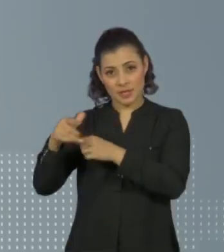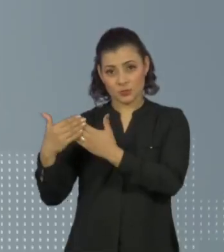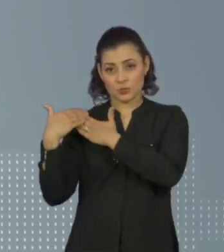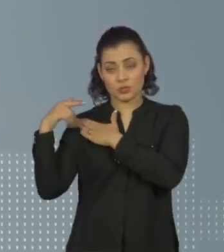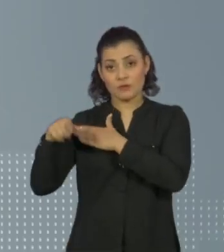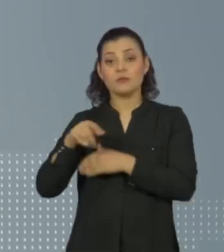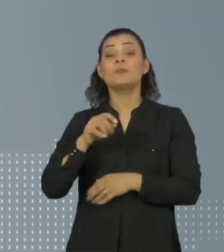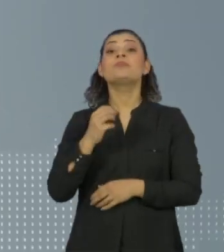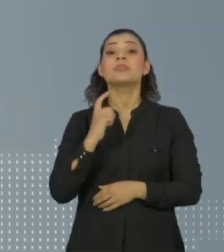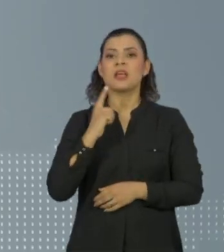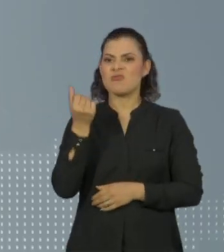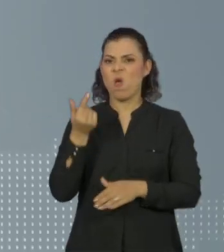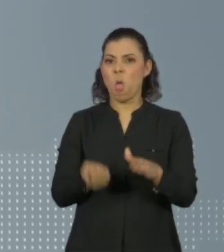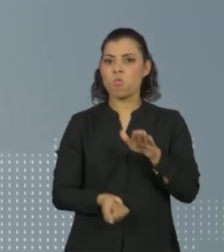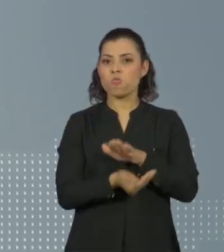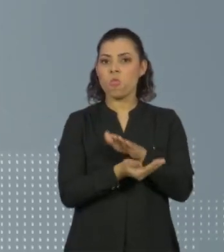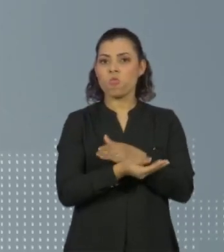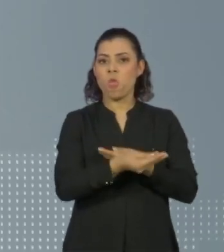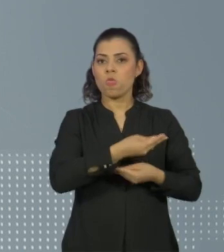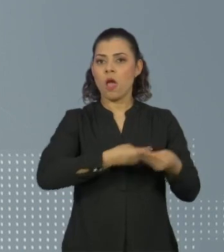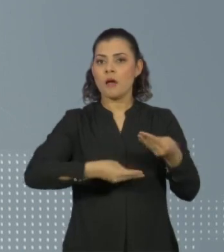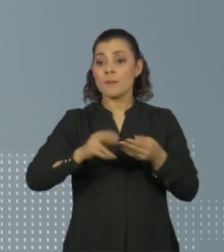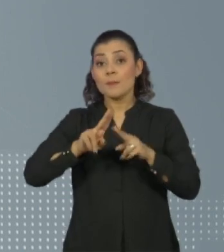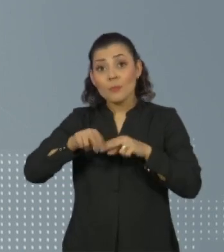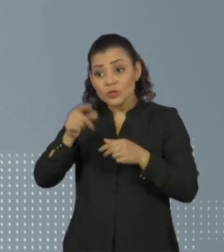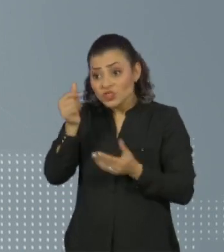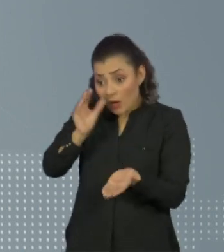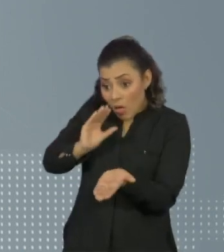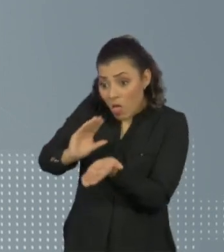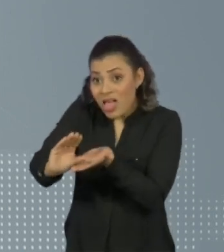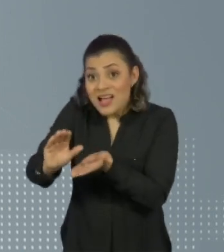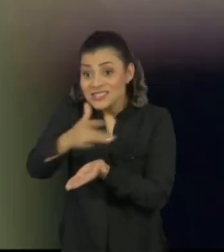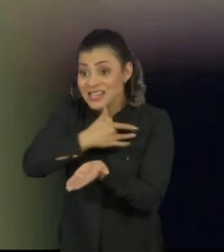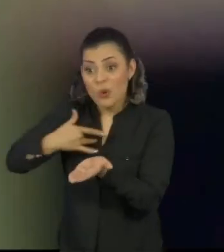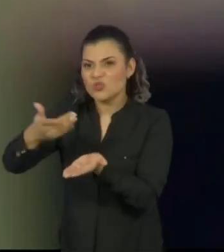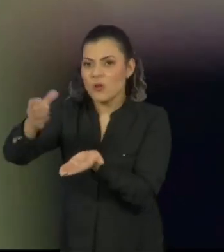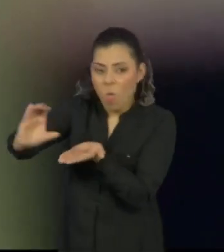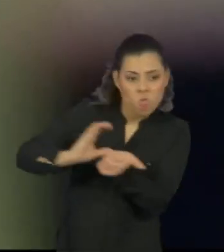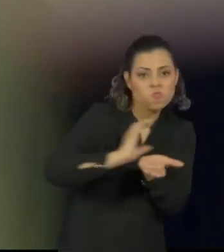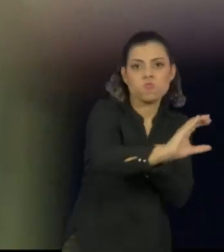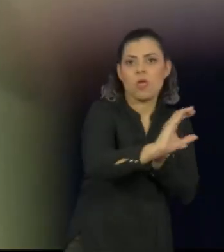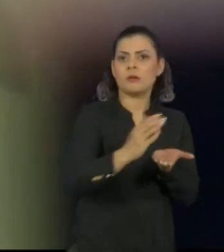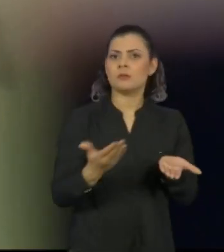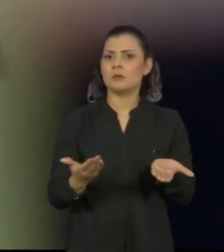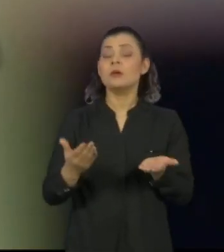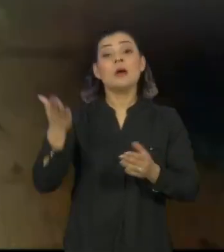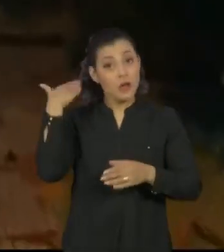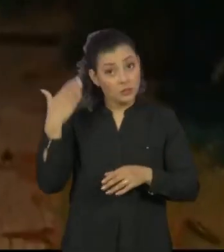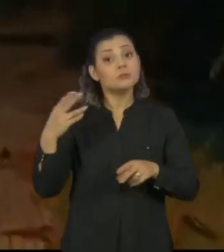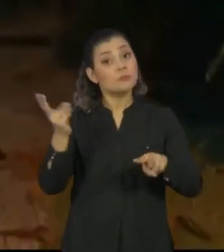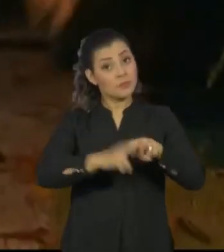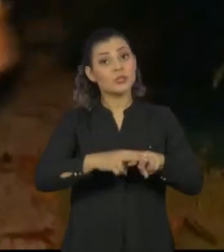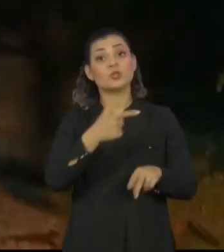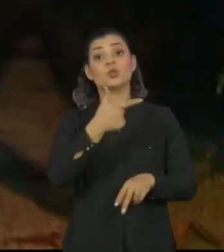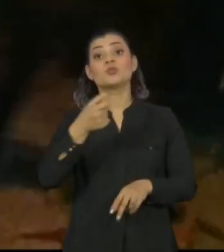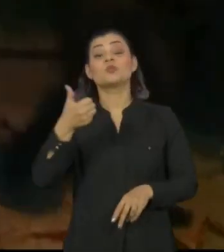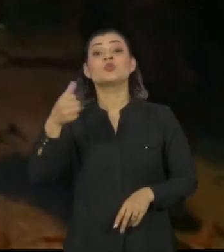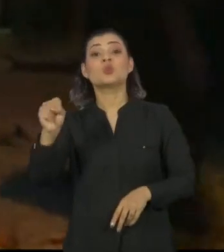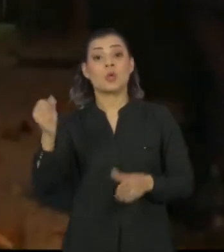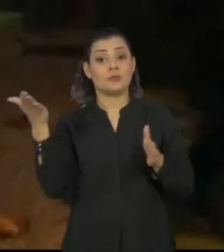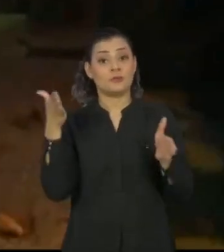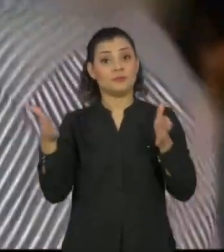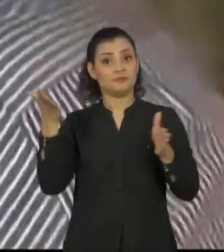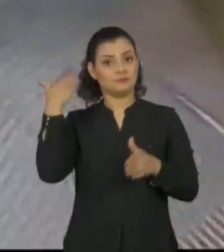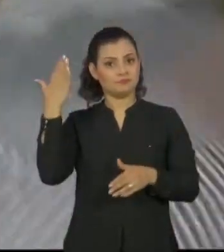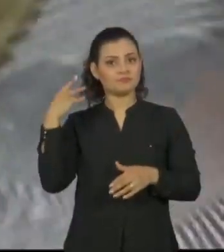$ 500 mil dos recursos destinados à saúde pública no Rio de Janeiro. O casal já havia sido preso em 2018, num caso relacionado